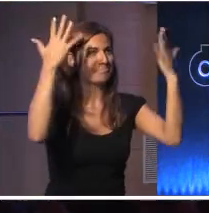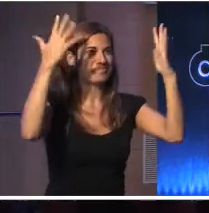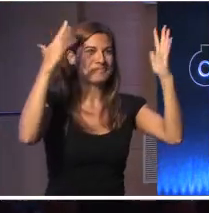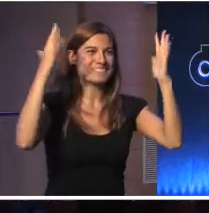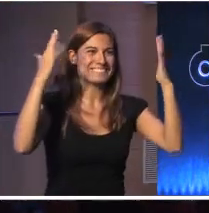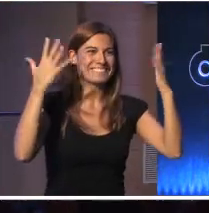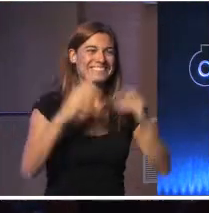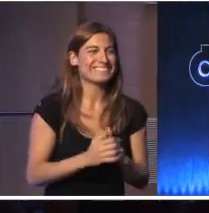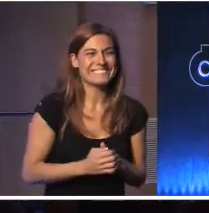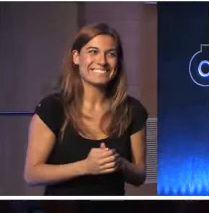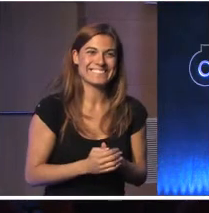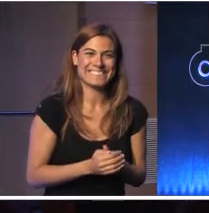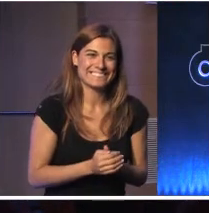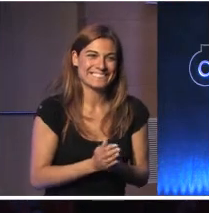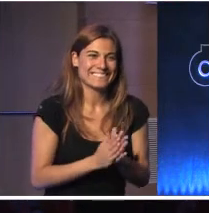Aplausos